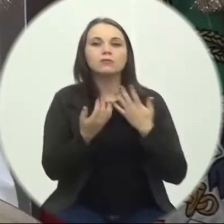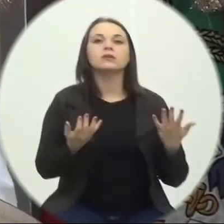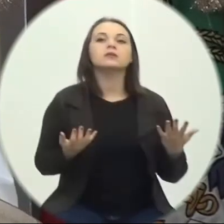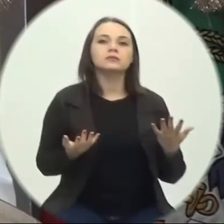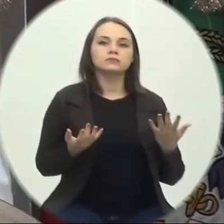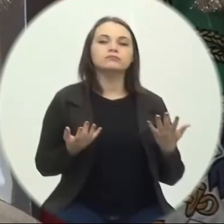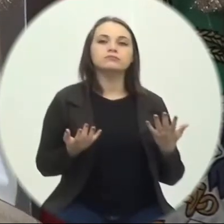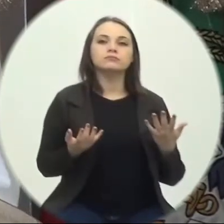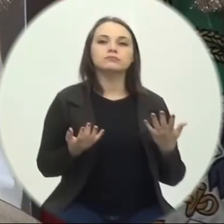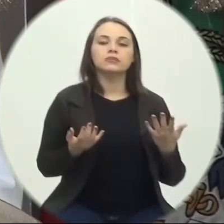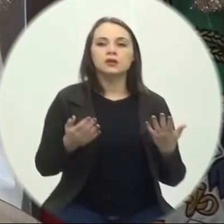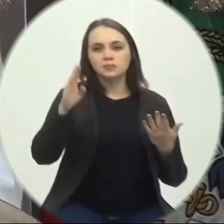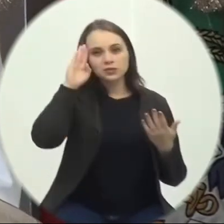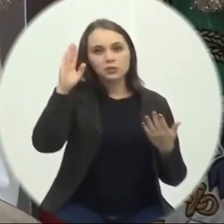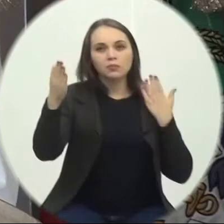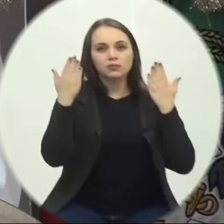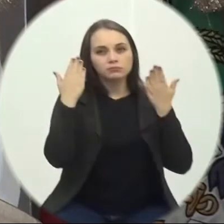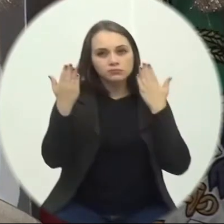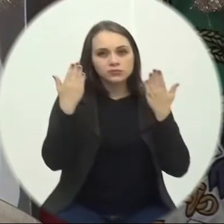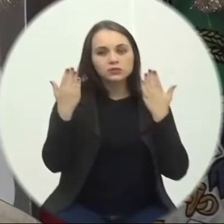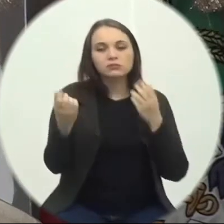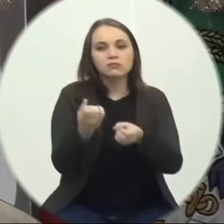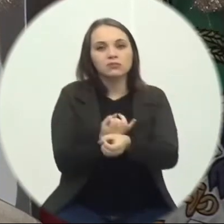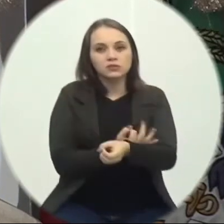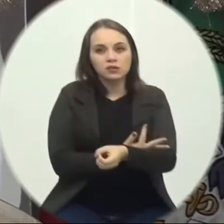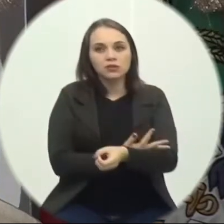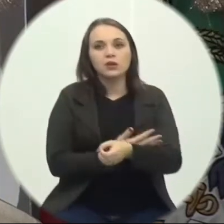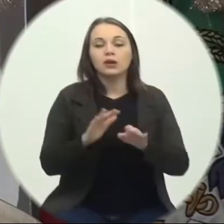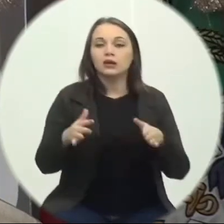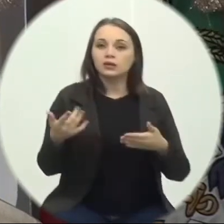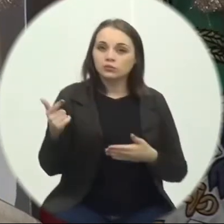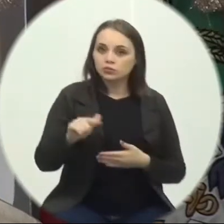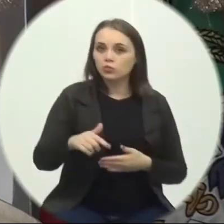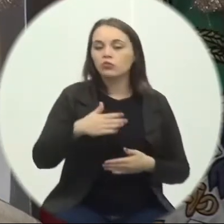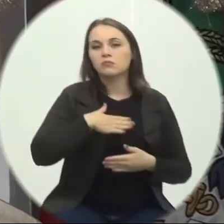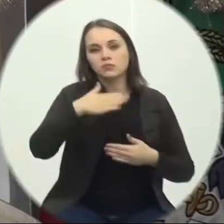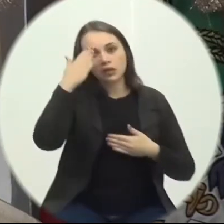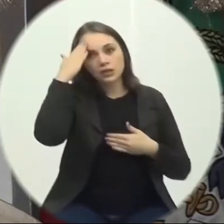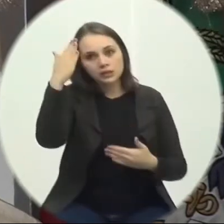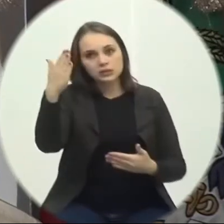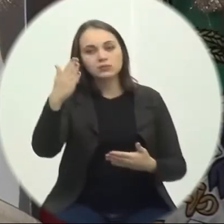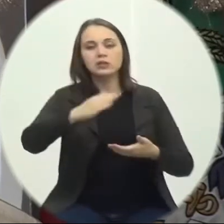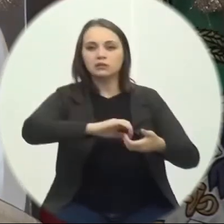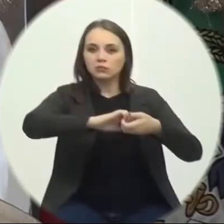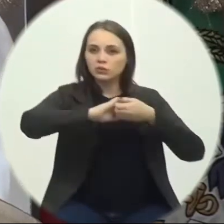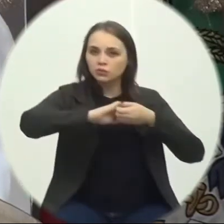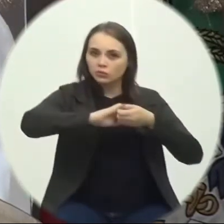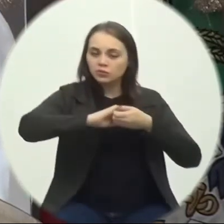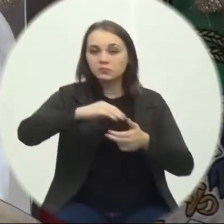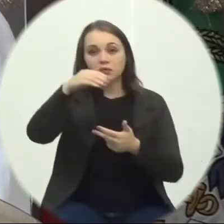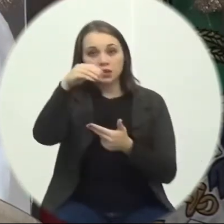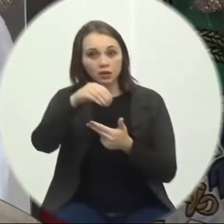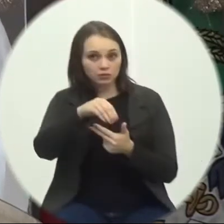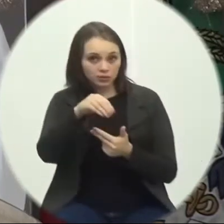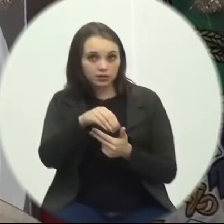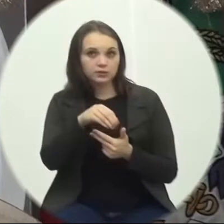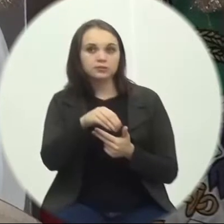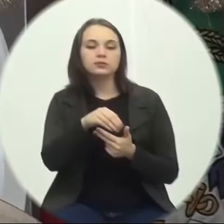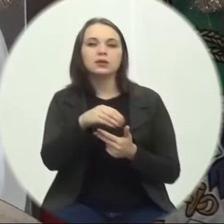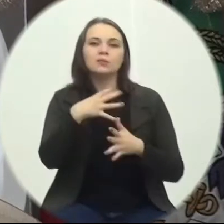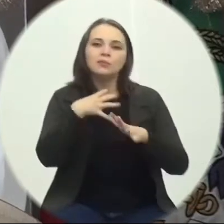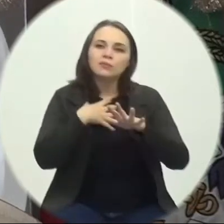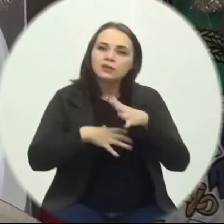Psicoemocional Então Mais uma vez Aqui o nosso Agradecimento E os nossos Cumprimentos A Unesc Pela